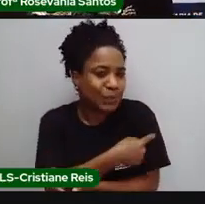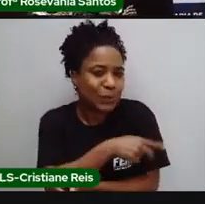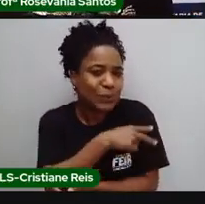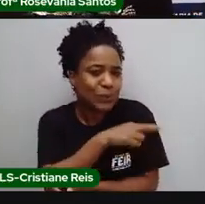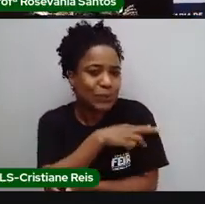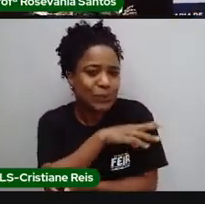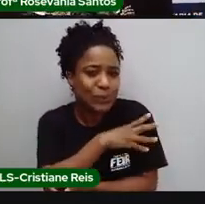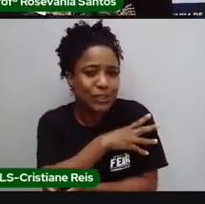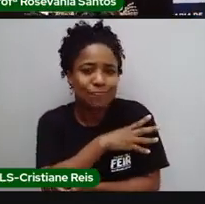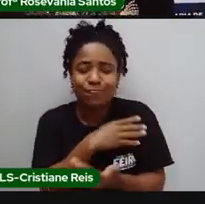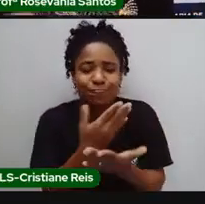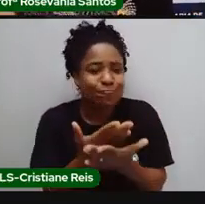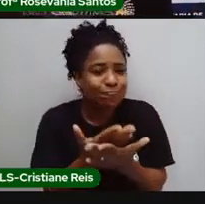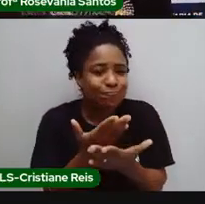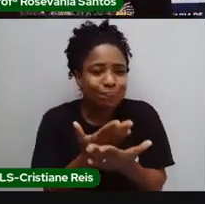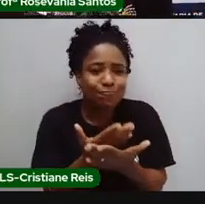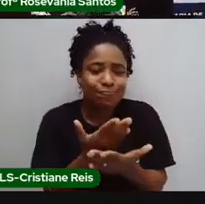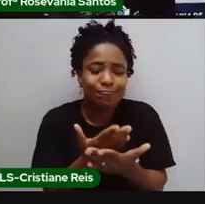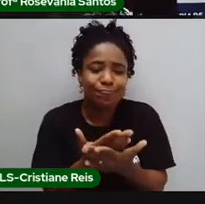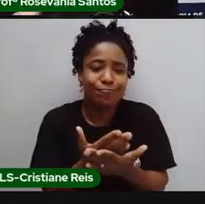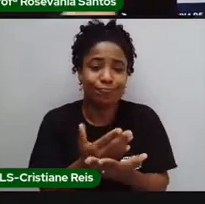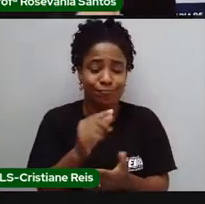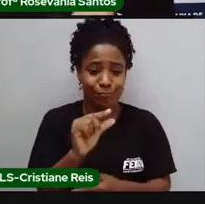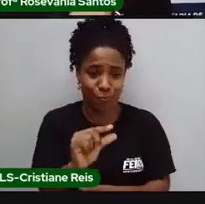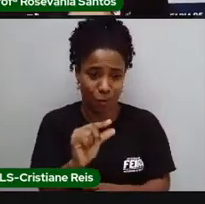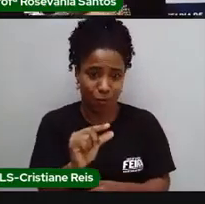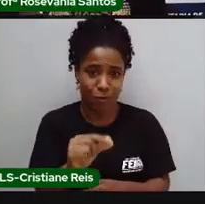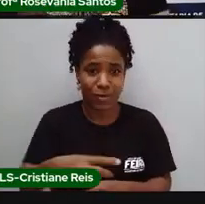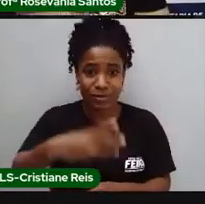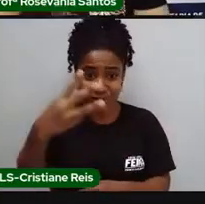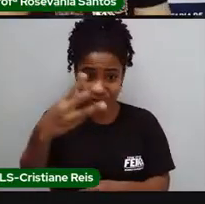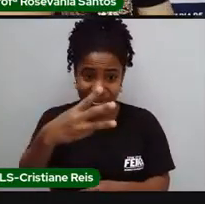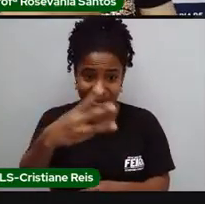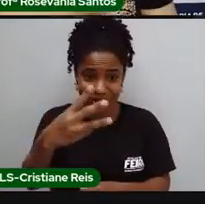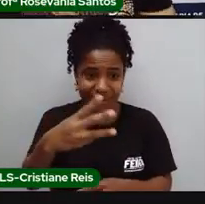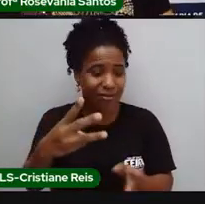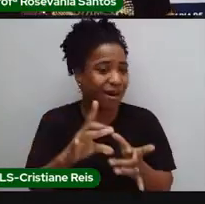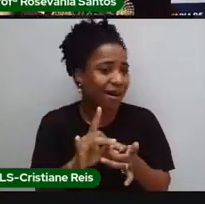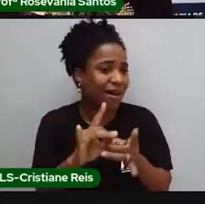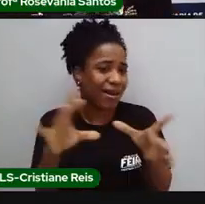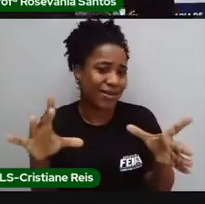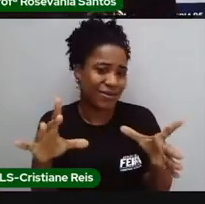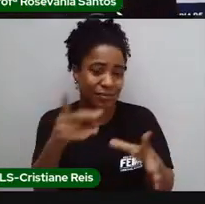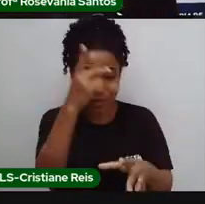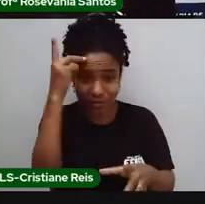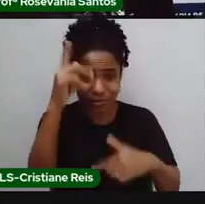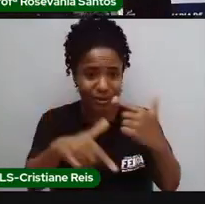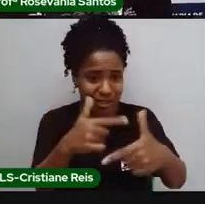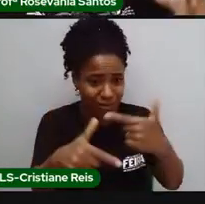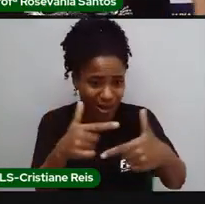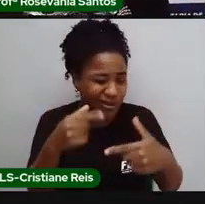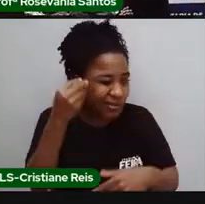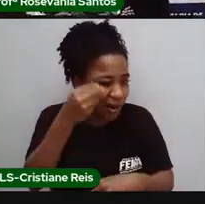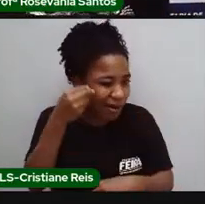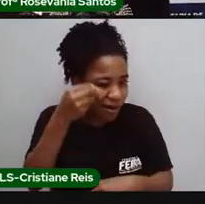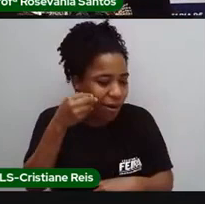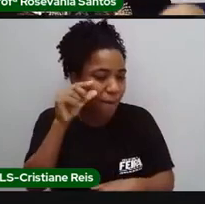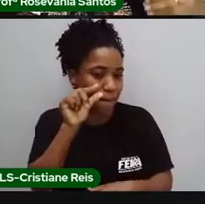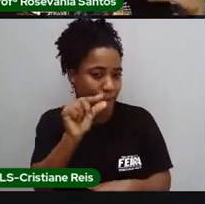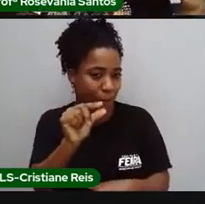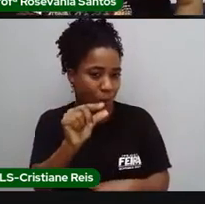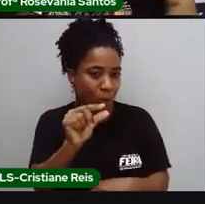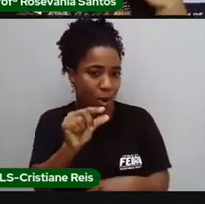qualificação. Mas o setor terciário, ele é um setor mais democrático, pode entender assim. E abarca uma série de pessoas. Desde aquele